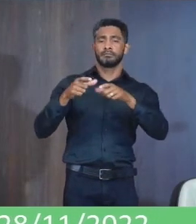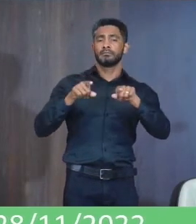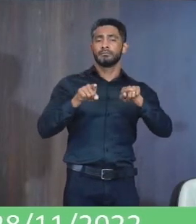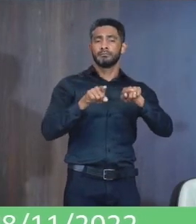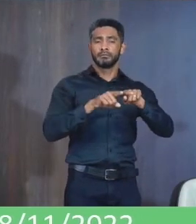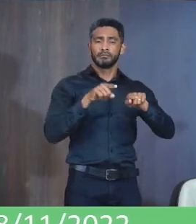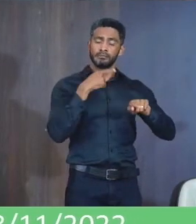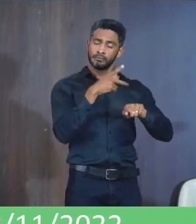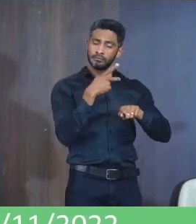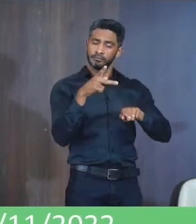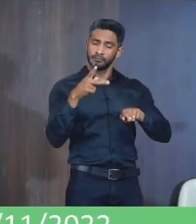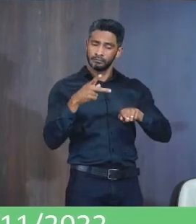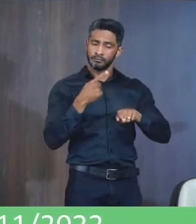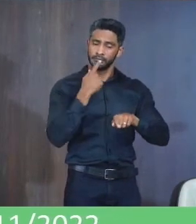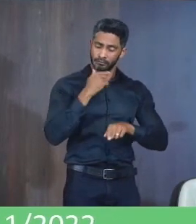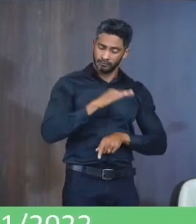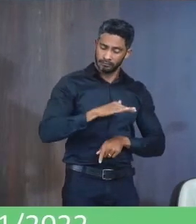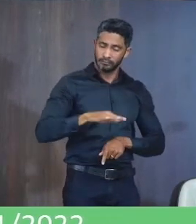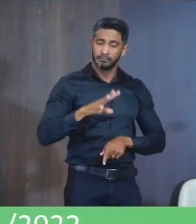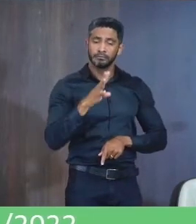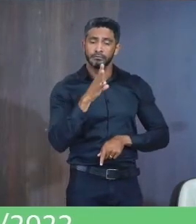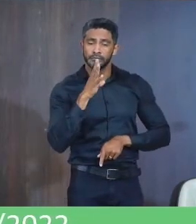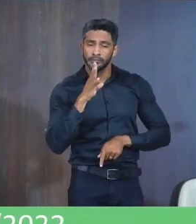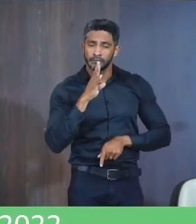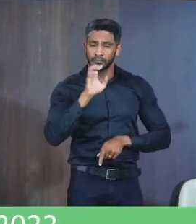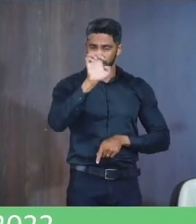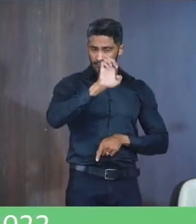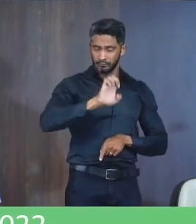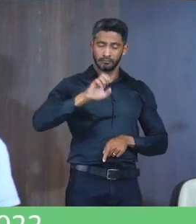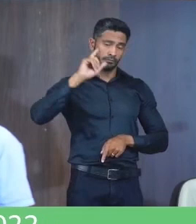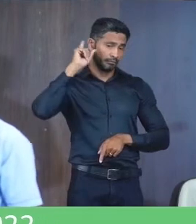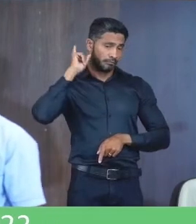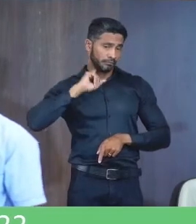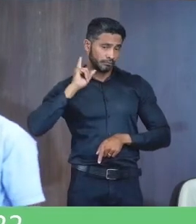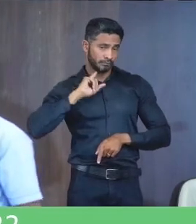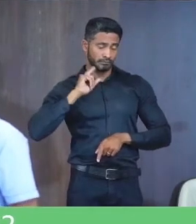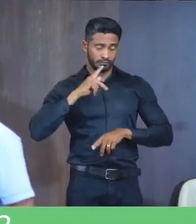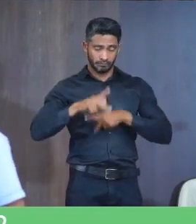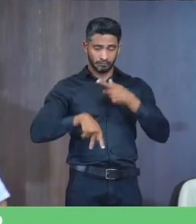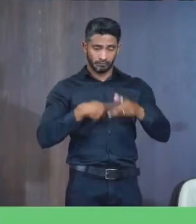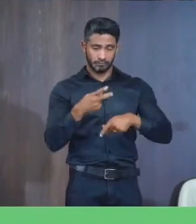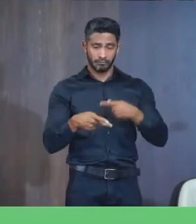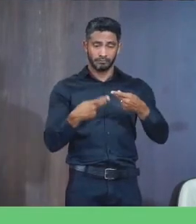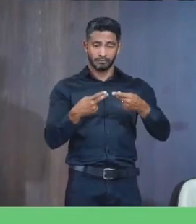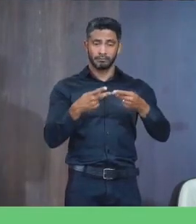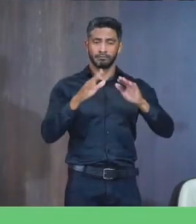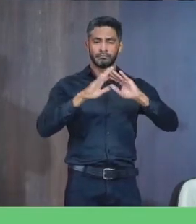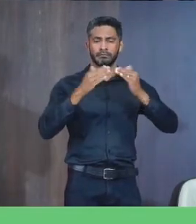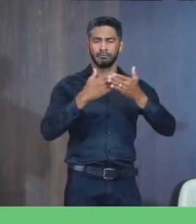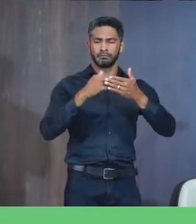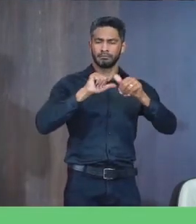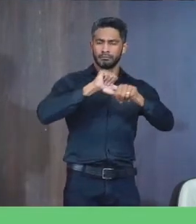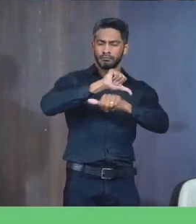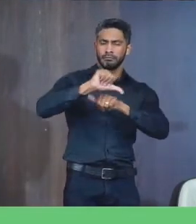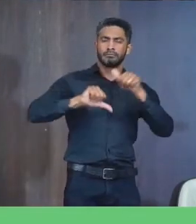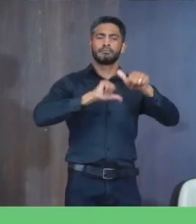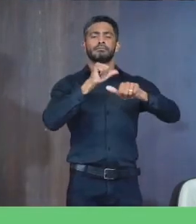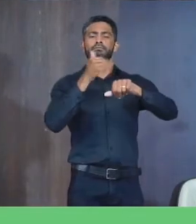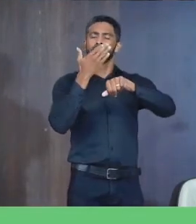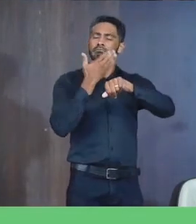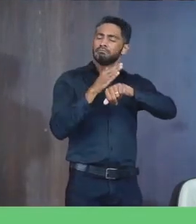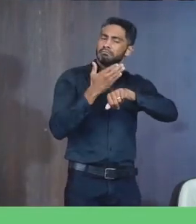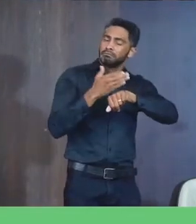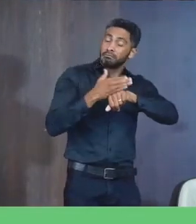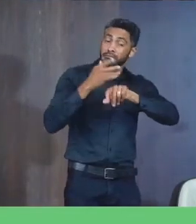Cujos anos iniciais Foram reconhecidos Pelo Estado de Minas Gerais Com o prêmio Escola de Transformação Pelas práticas Bem